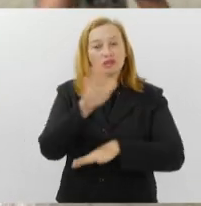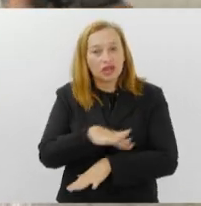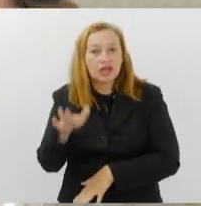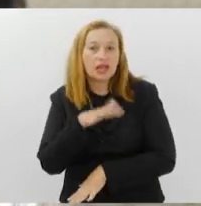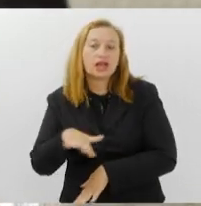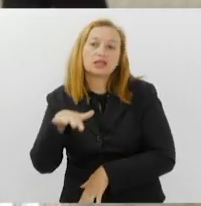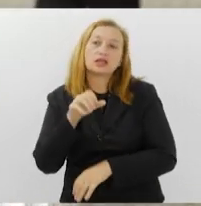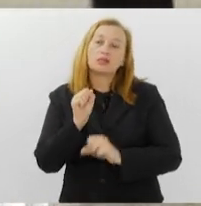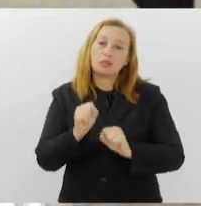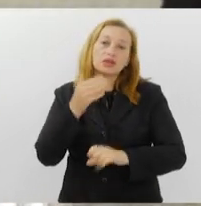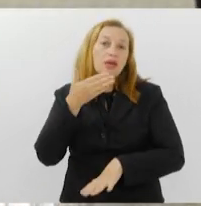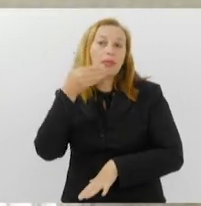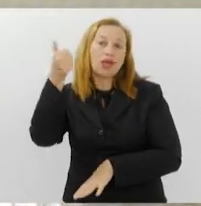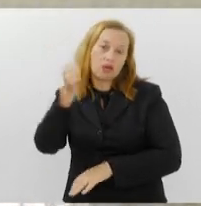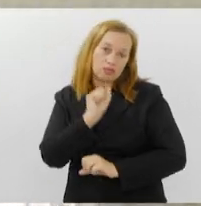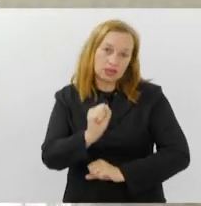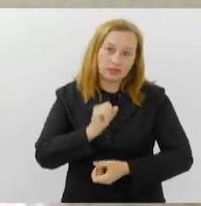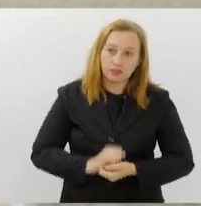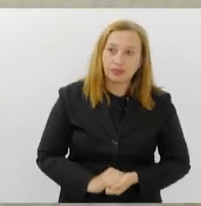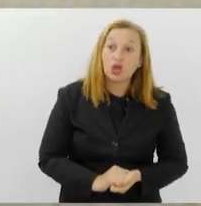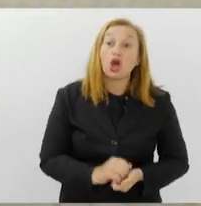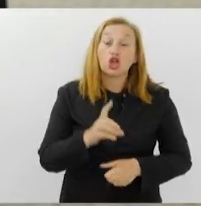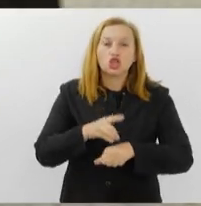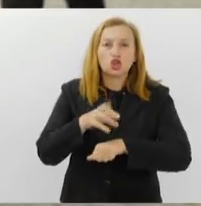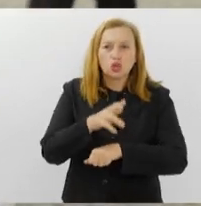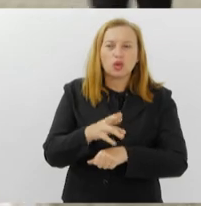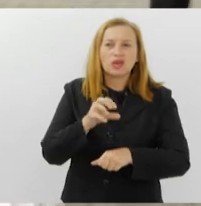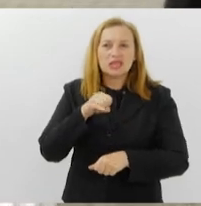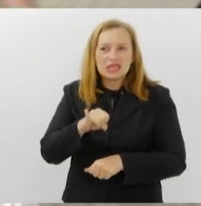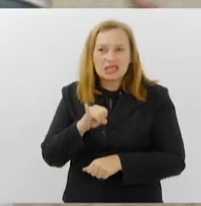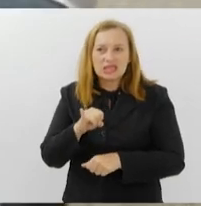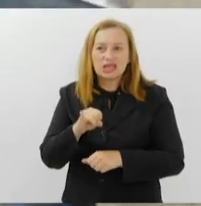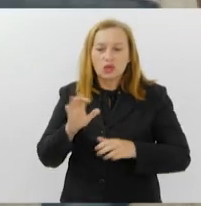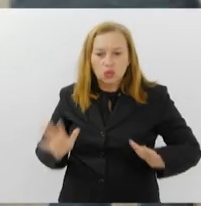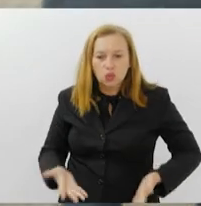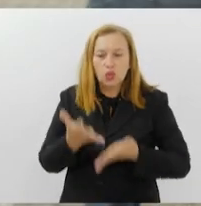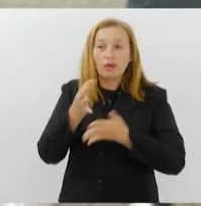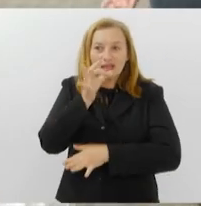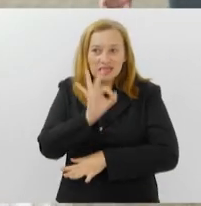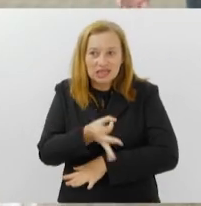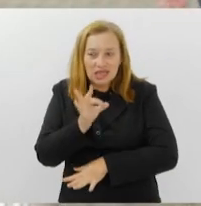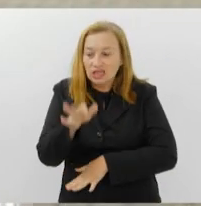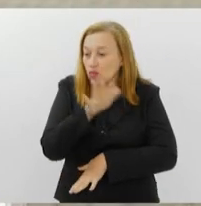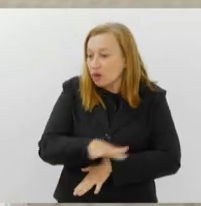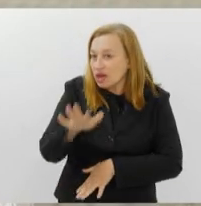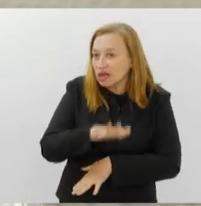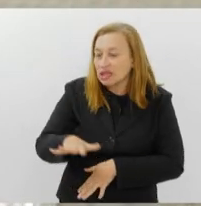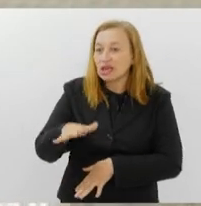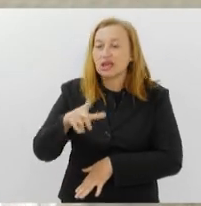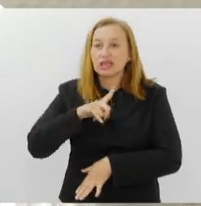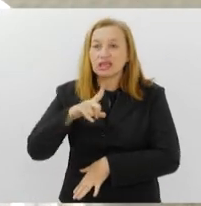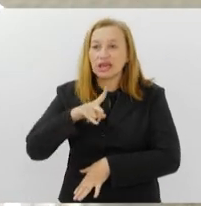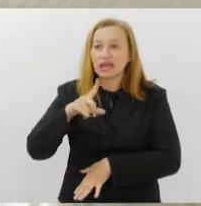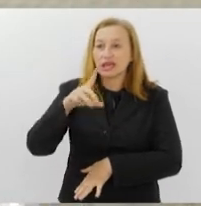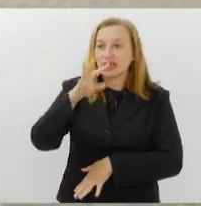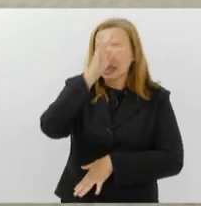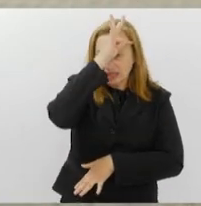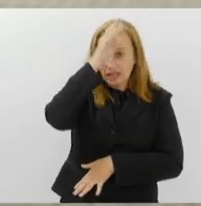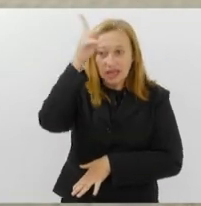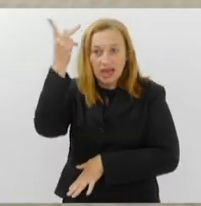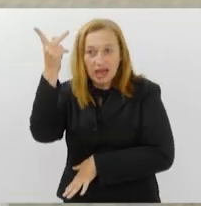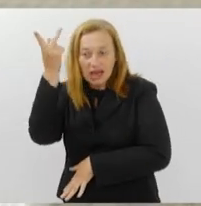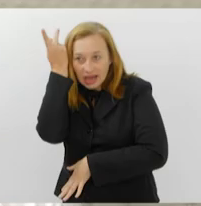ser o melhor possível. Doutor, se corretamente estimulada, uma criança que apresente o TDAH pode ter os sintomas